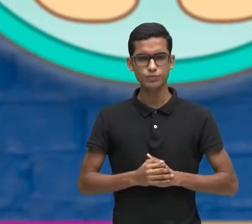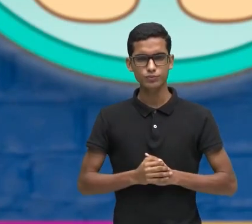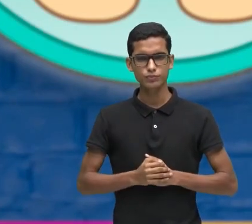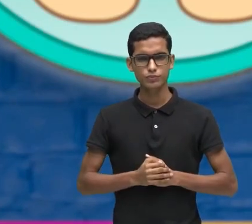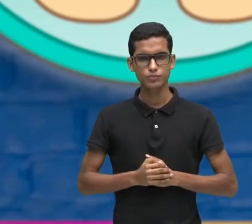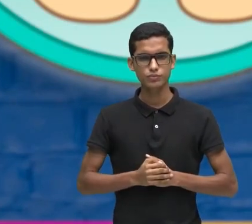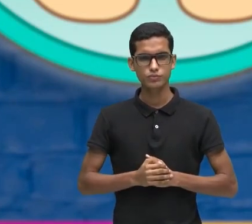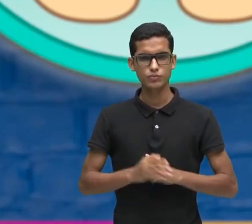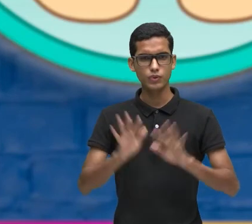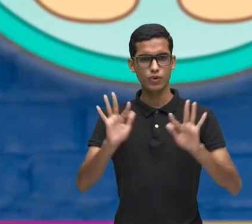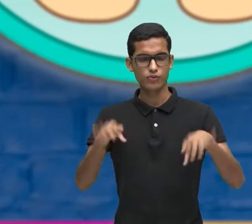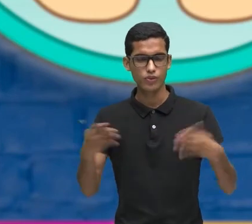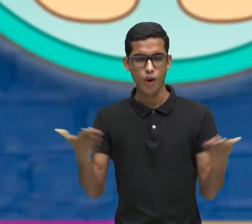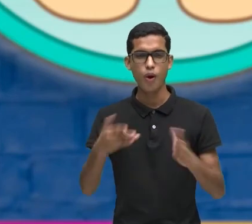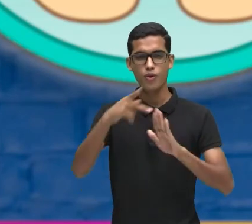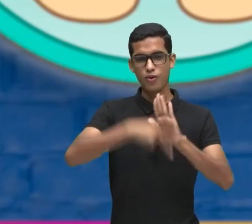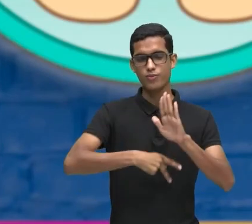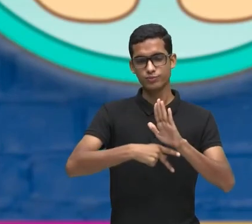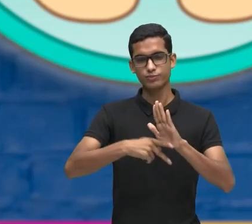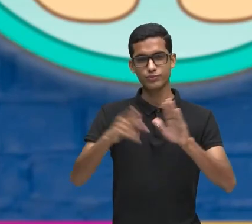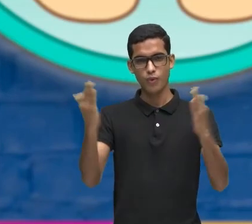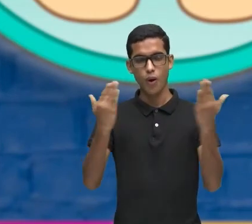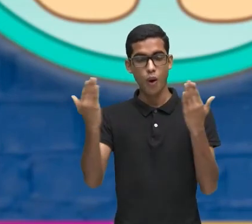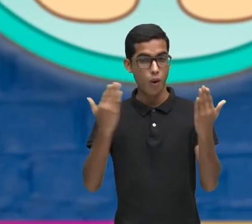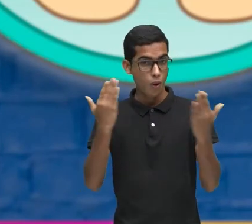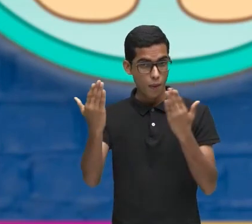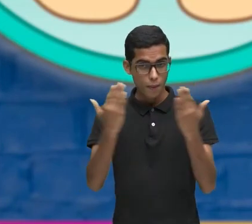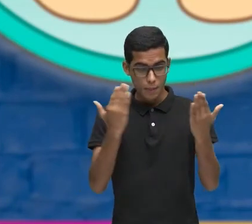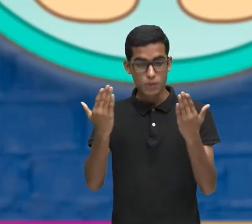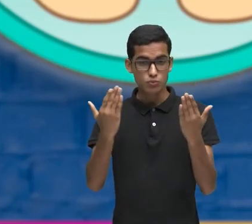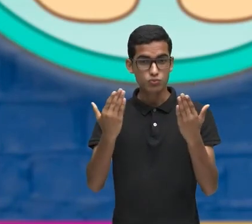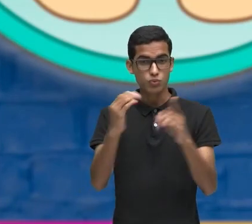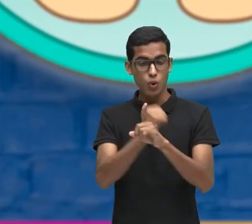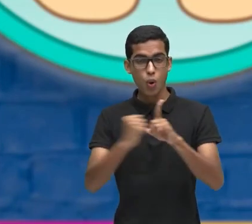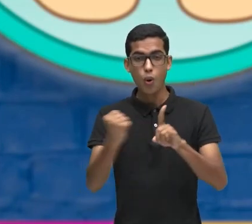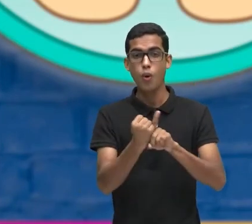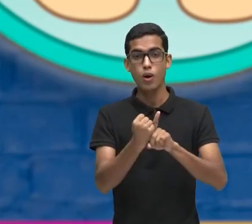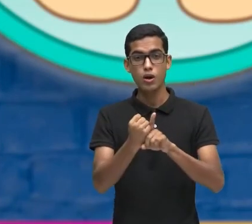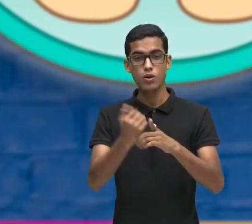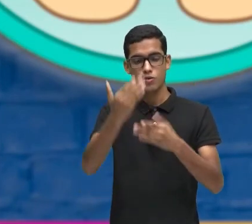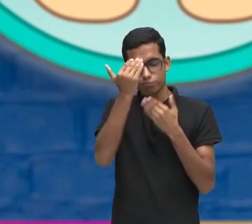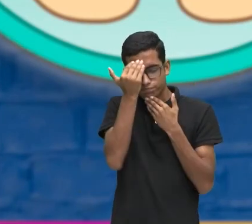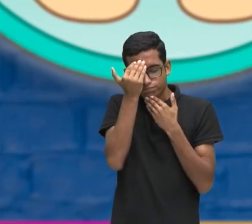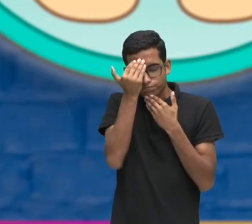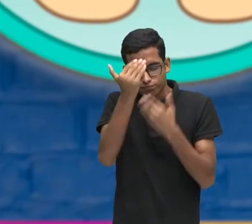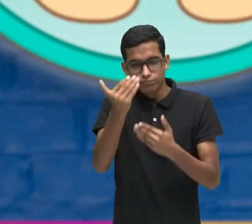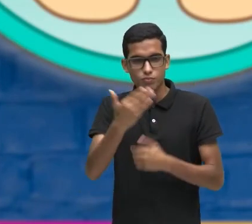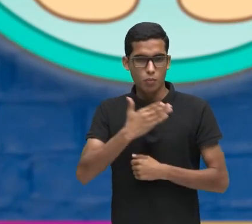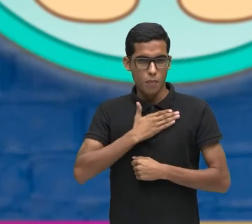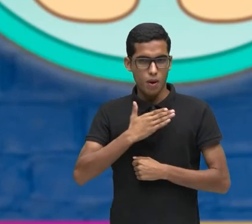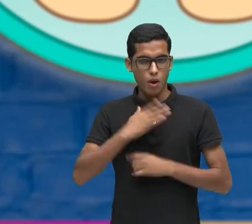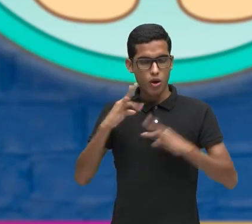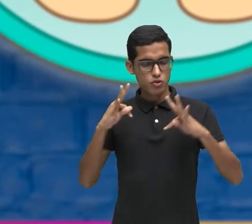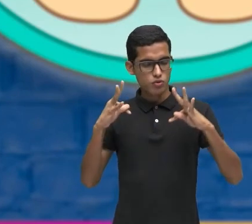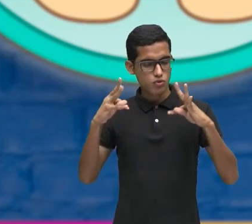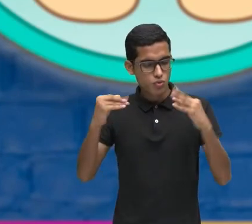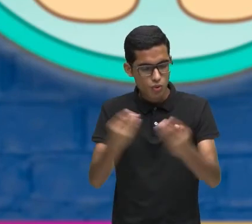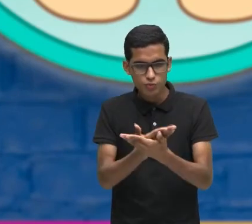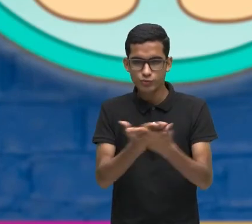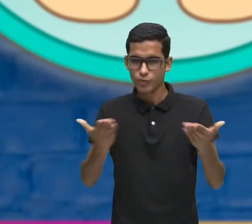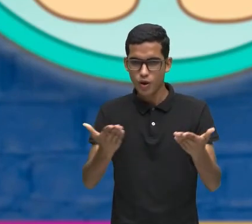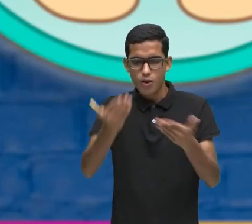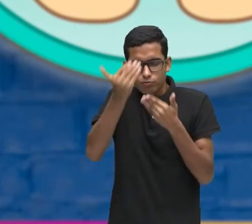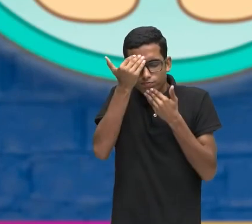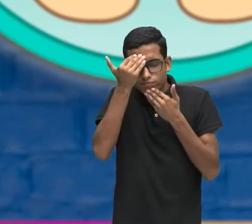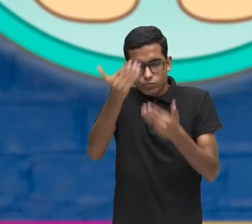minutos finais do nosso programa E desde já eu quero deixar aqui o meu agradecimento A todos vocês Muito